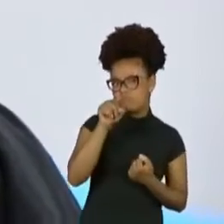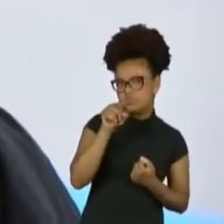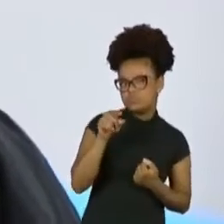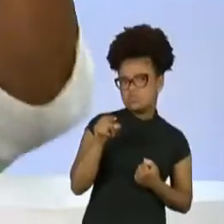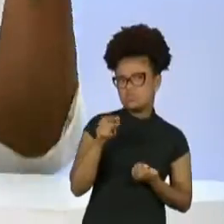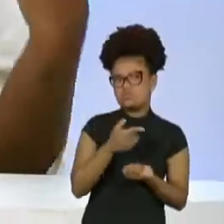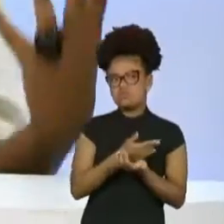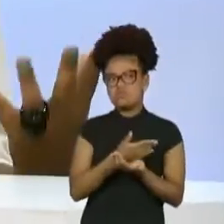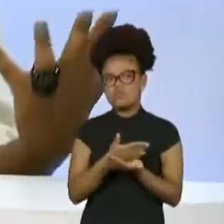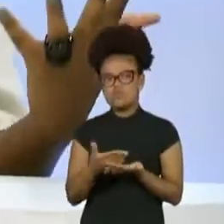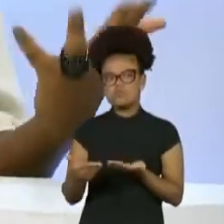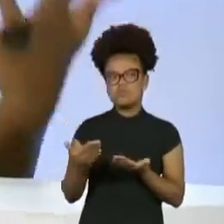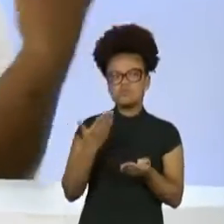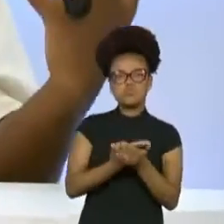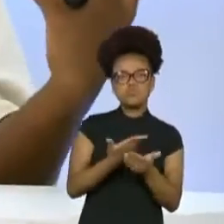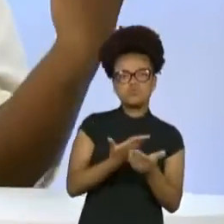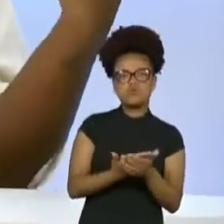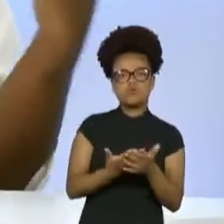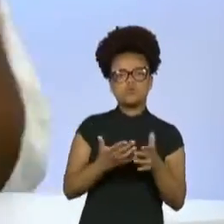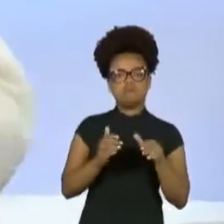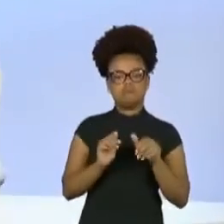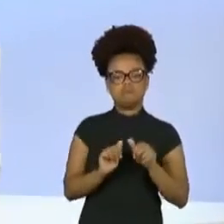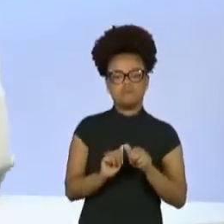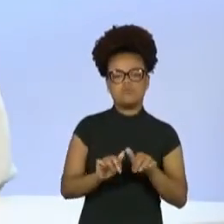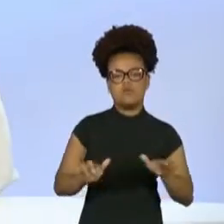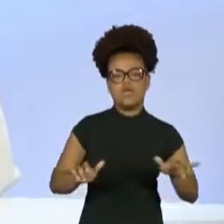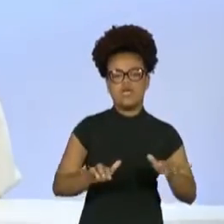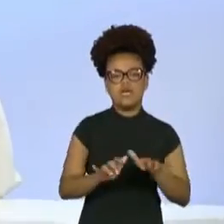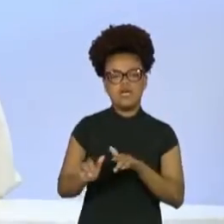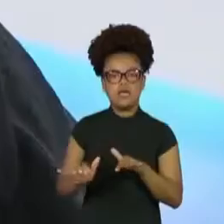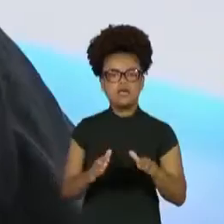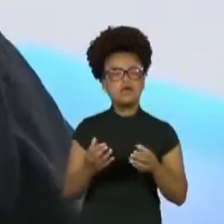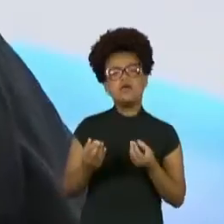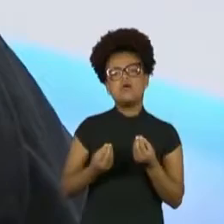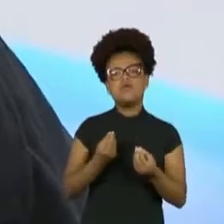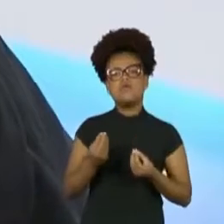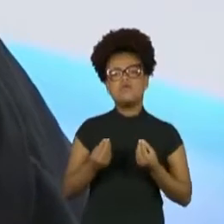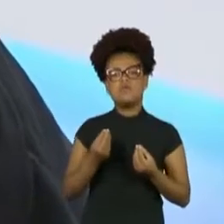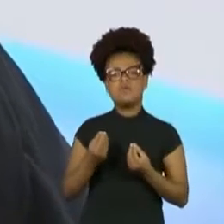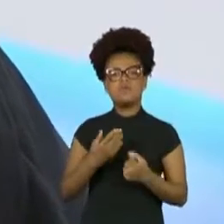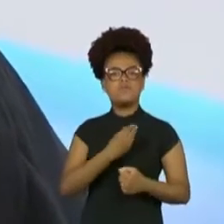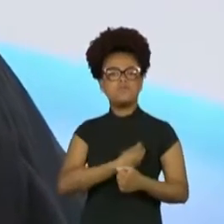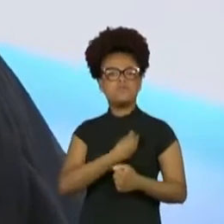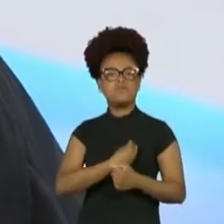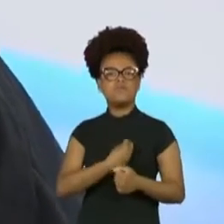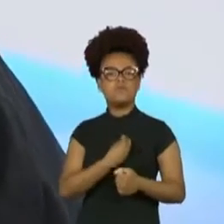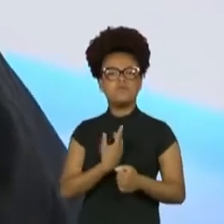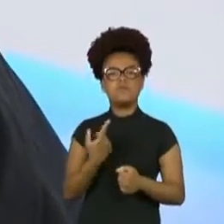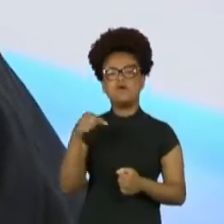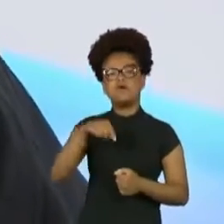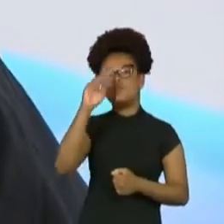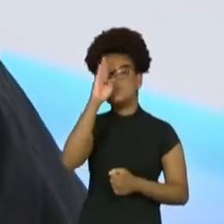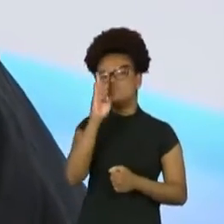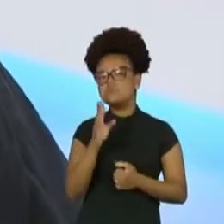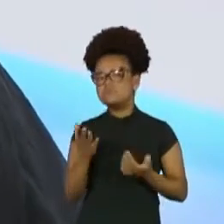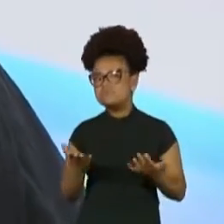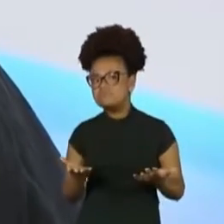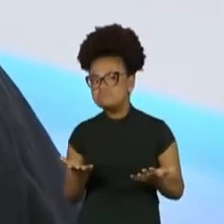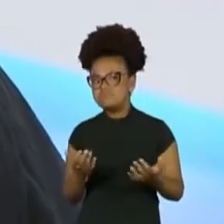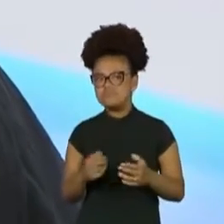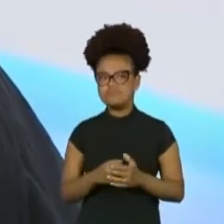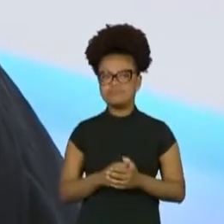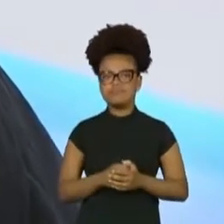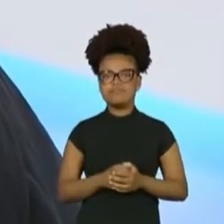saúde mental. Como sobreviver ao Brasil em 2021? Luanda, graças a Deus eu